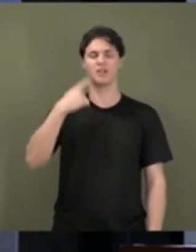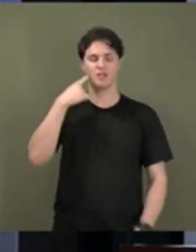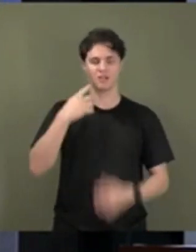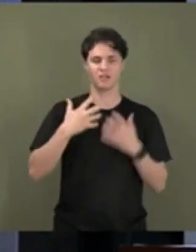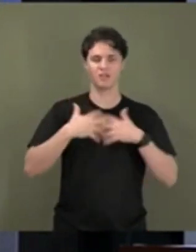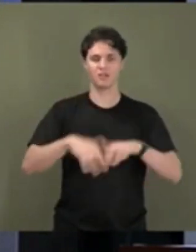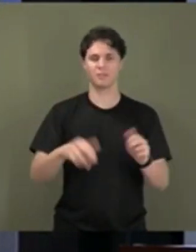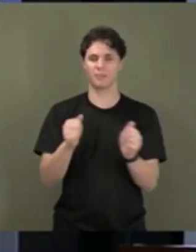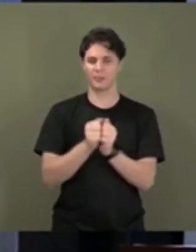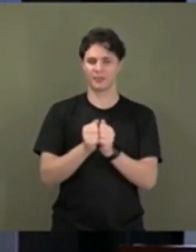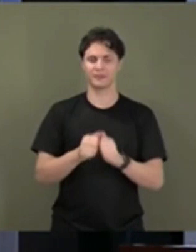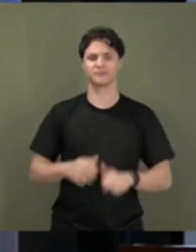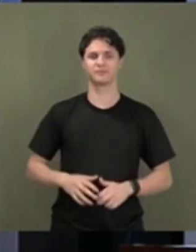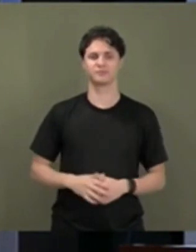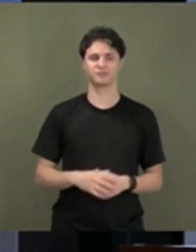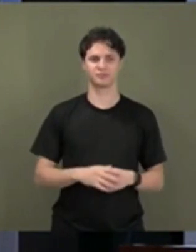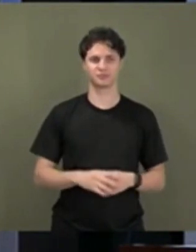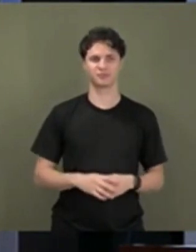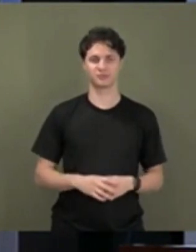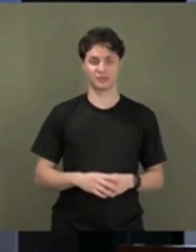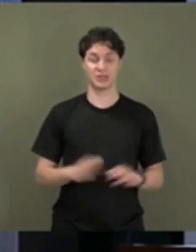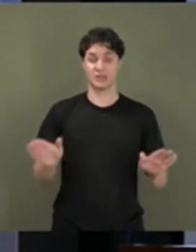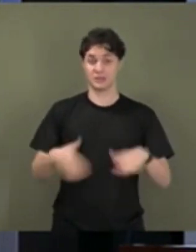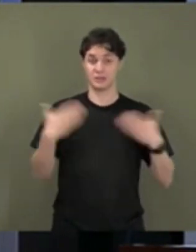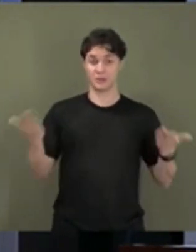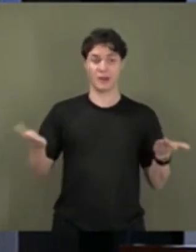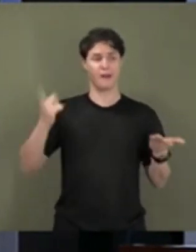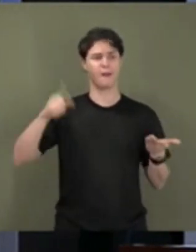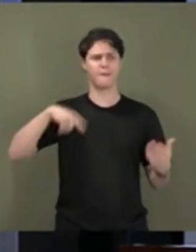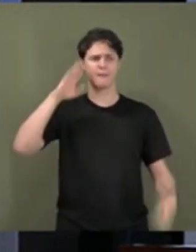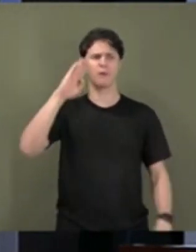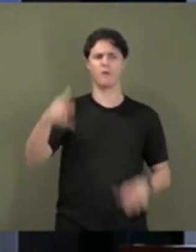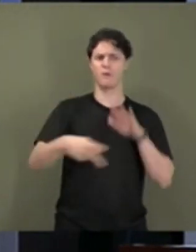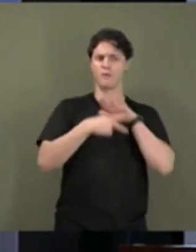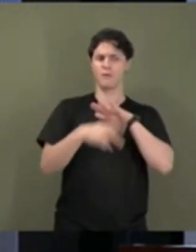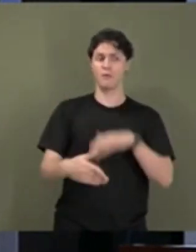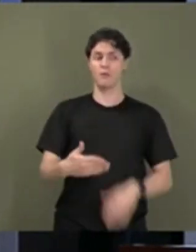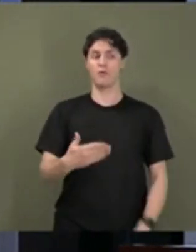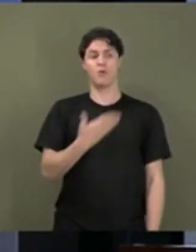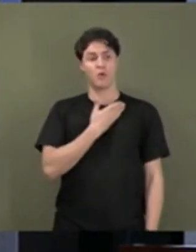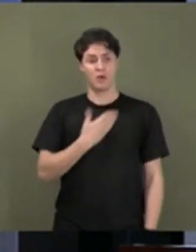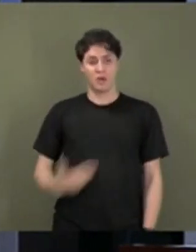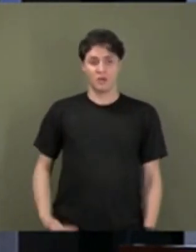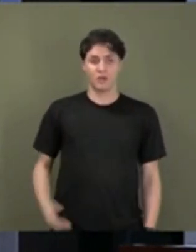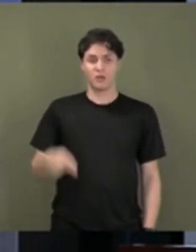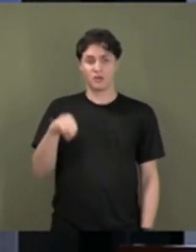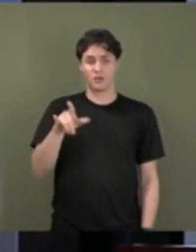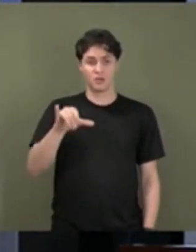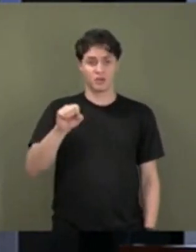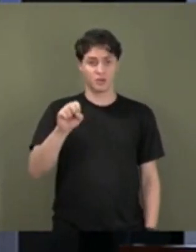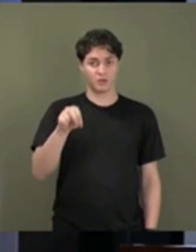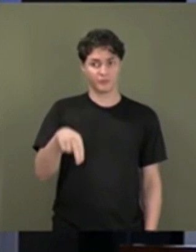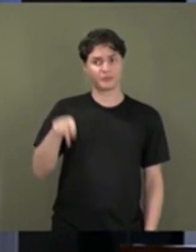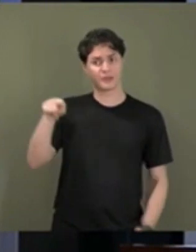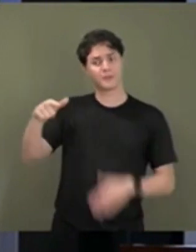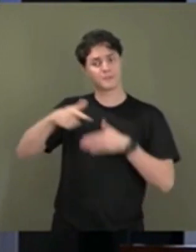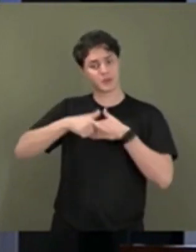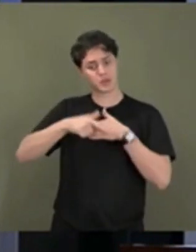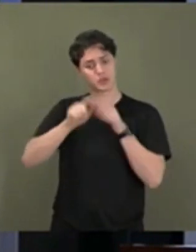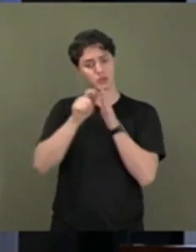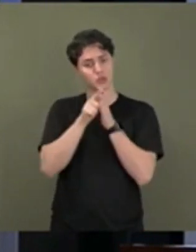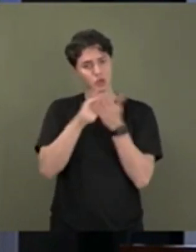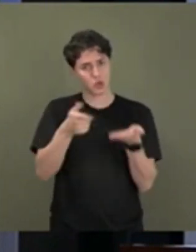Então, e esse é o princípio do governador Wilson Lima. Ele, como jornalista, ele